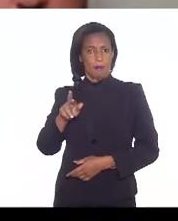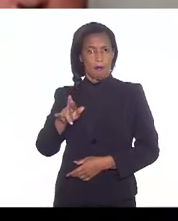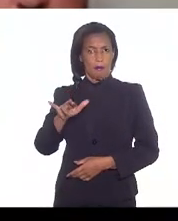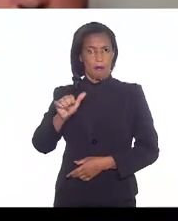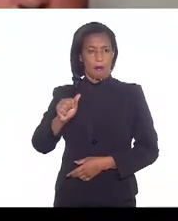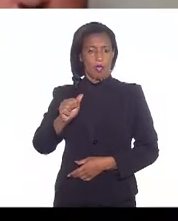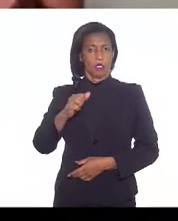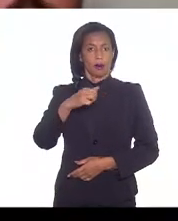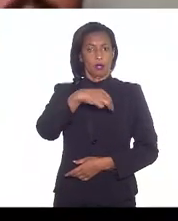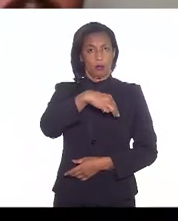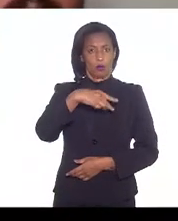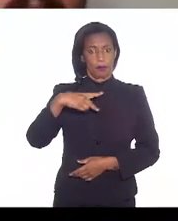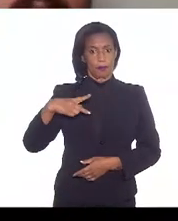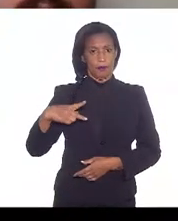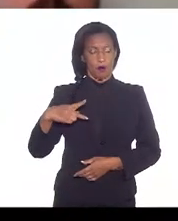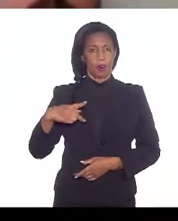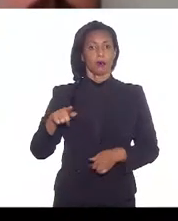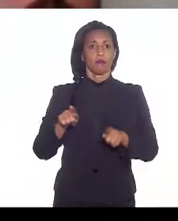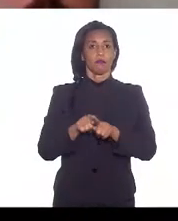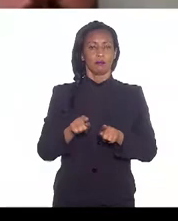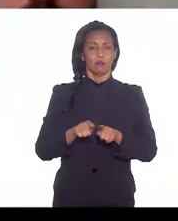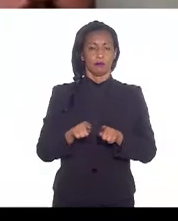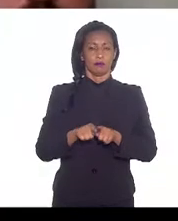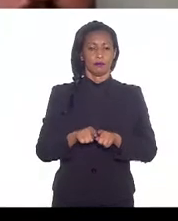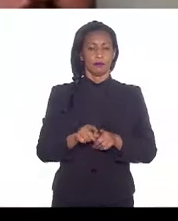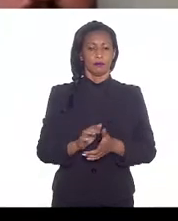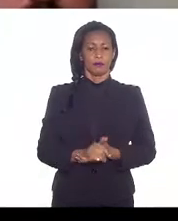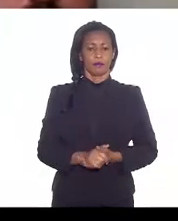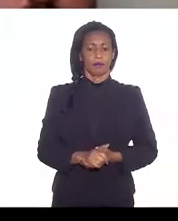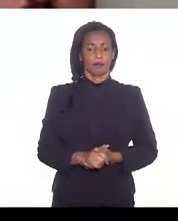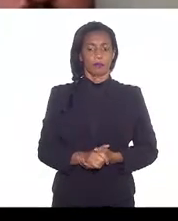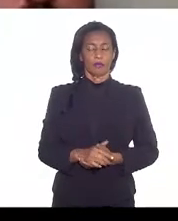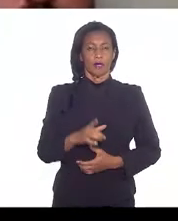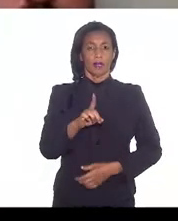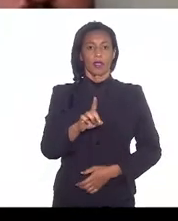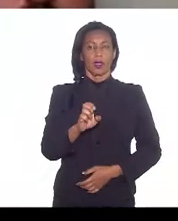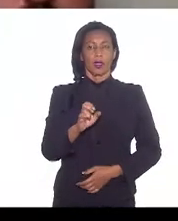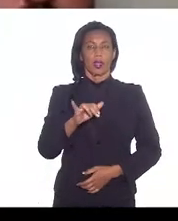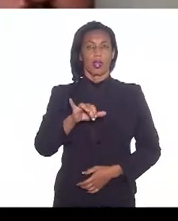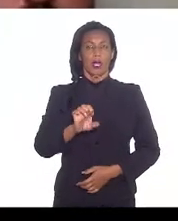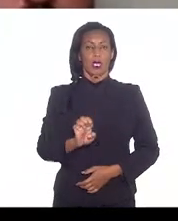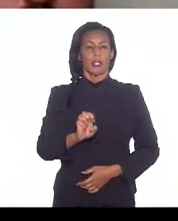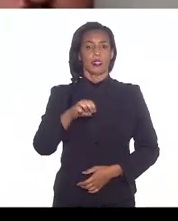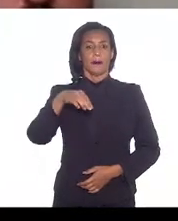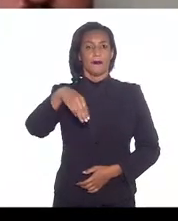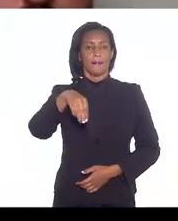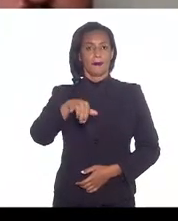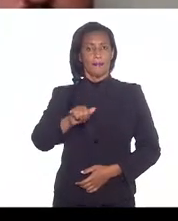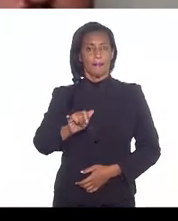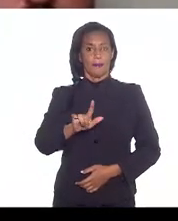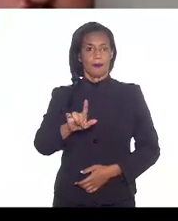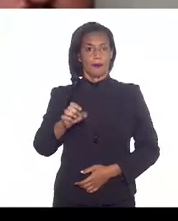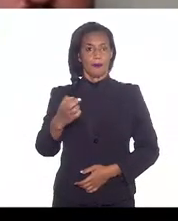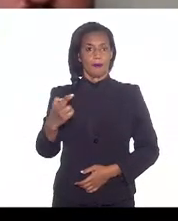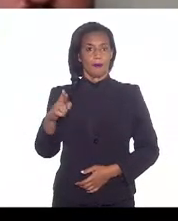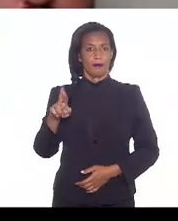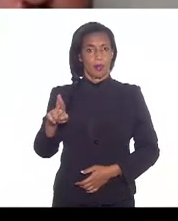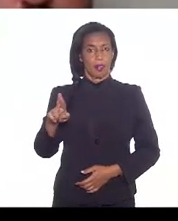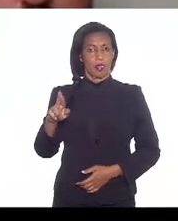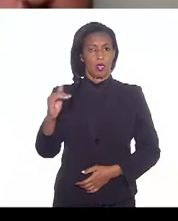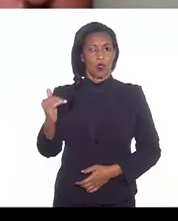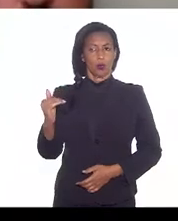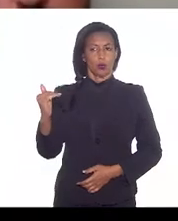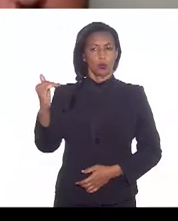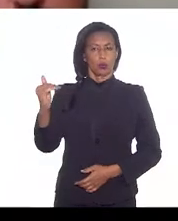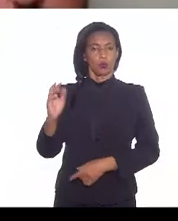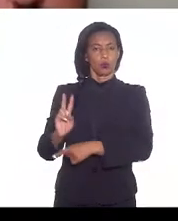Ministério Público, e também de Daisy Miller, que é da Superintendência